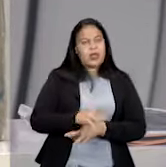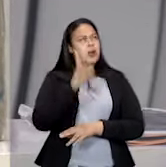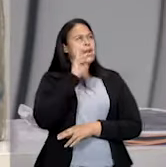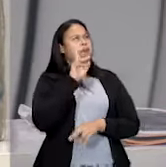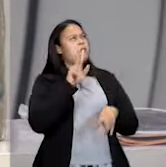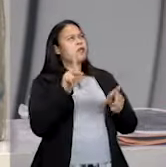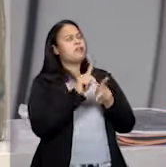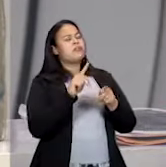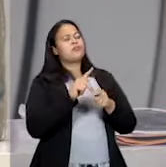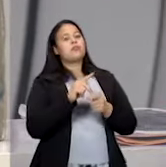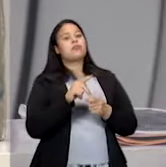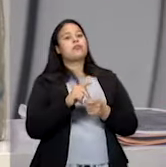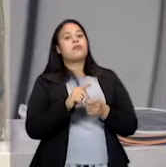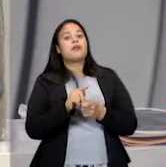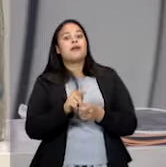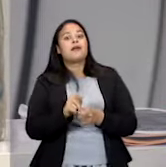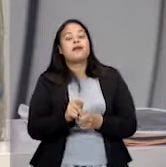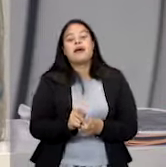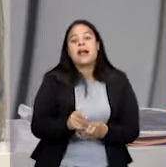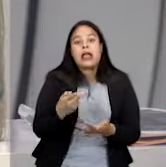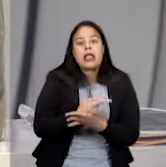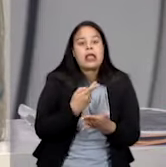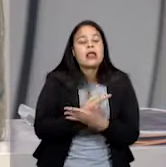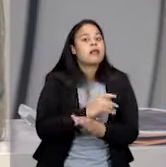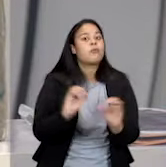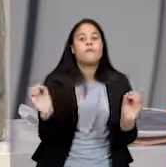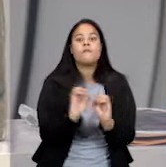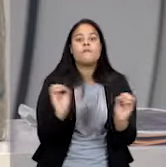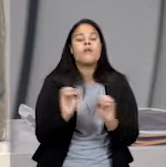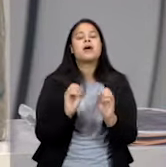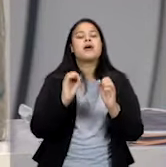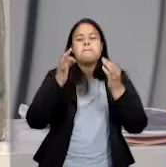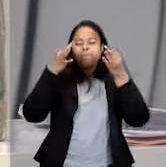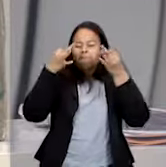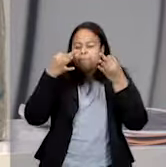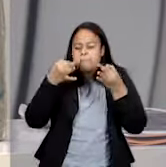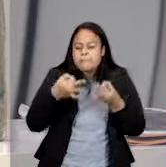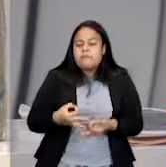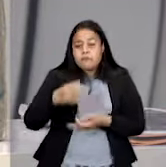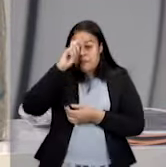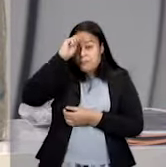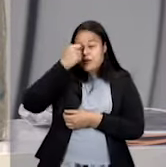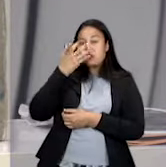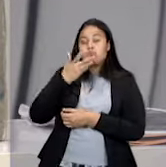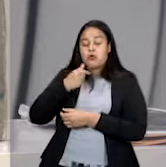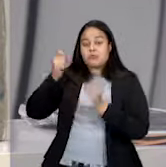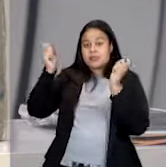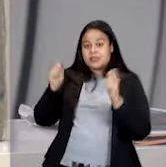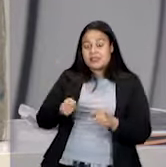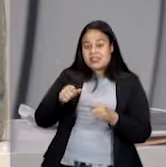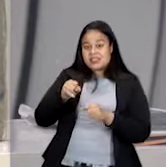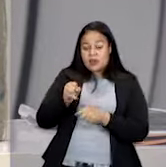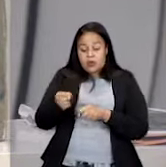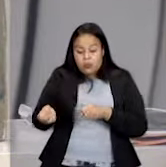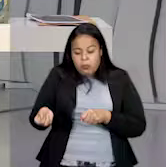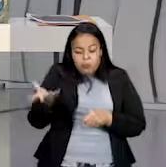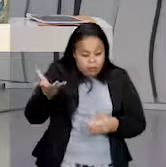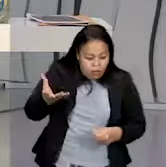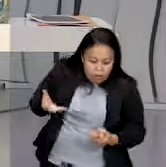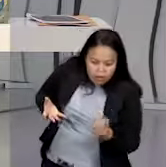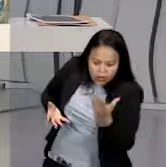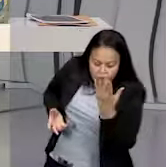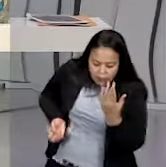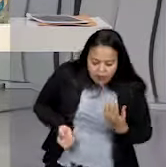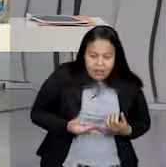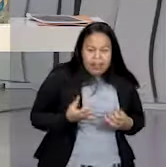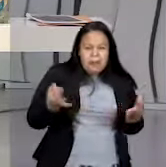uma falha no traço. Esse tracinho tem que ficar completamente pretinho. Porque senão a luz vaza. E seu desenho não